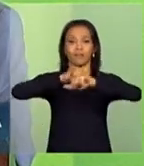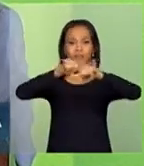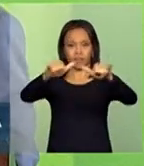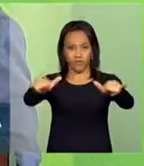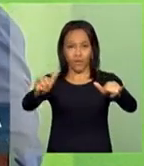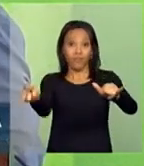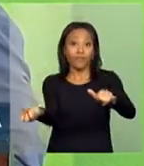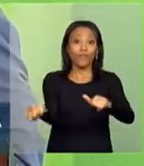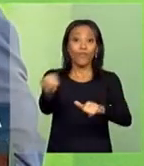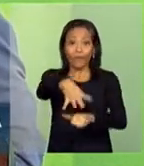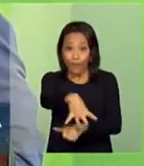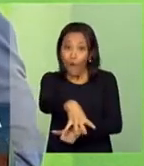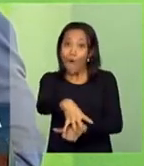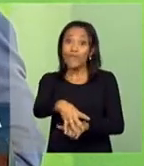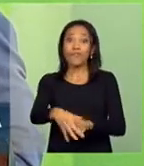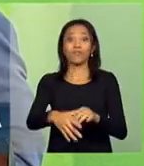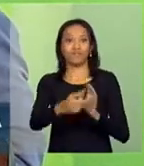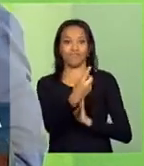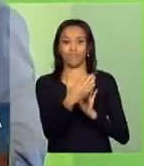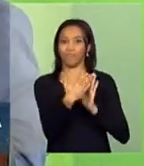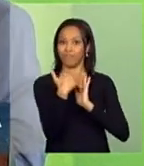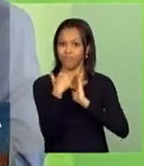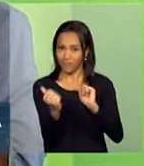de novas autorizações.